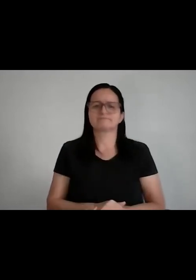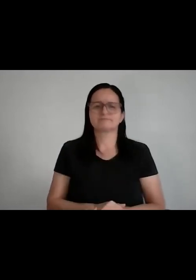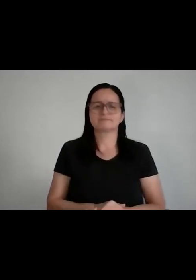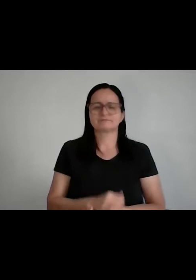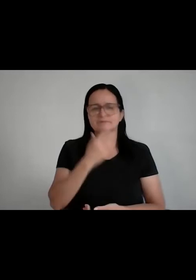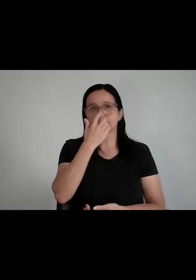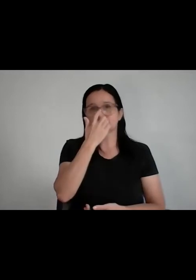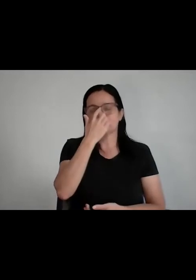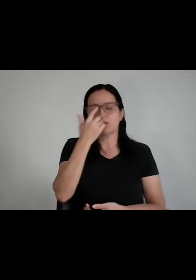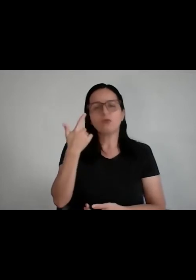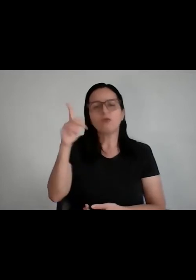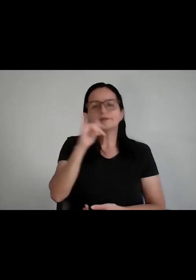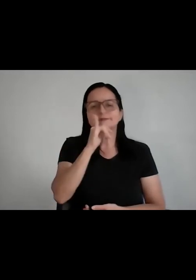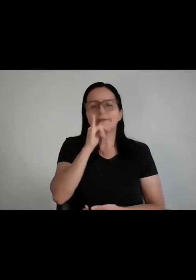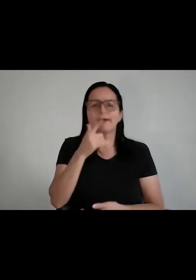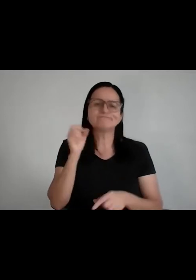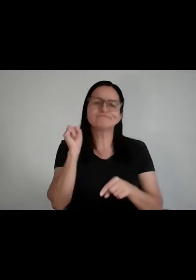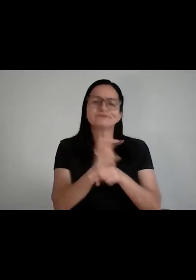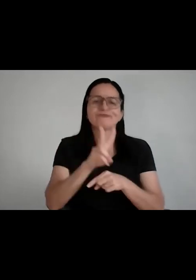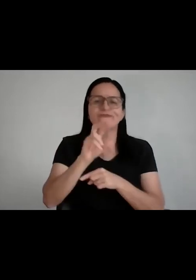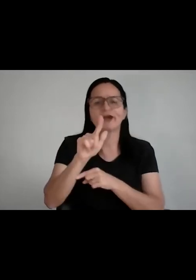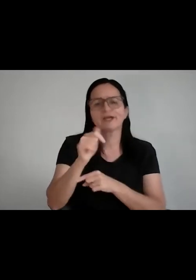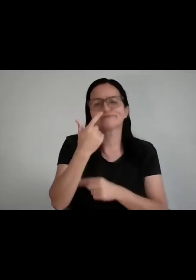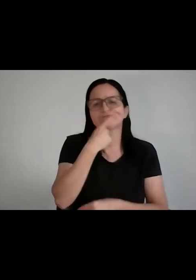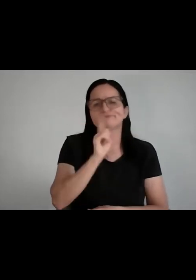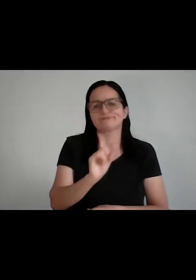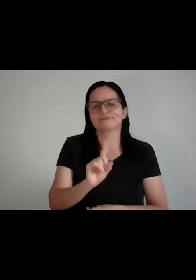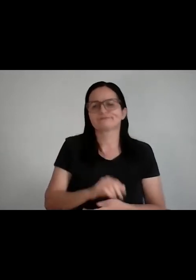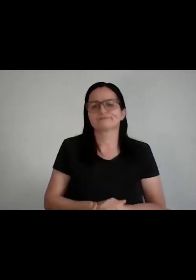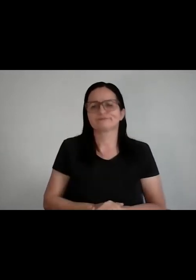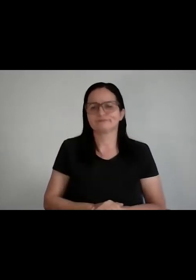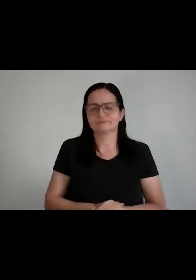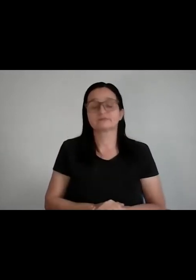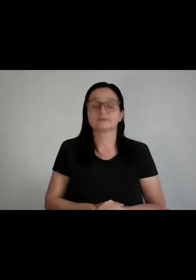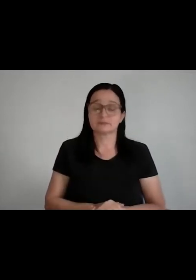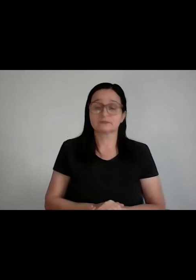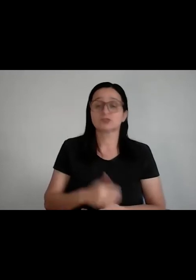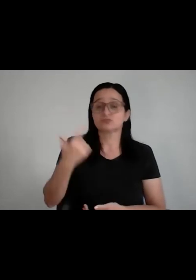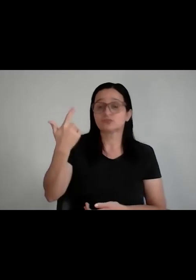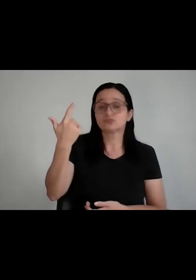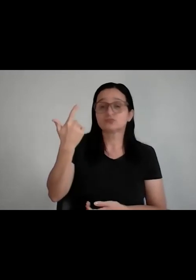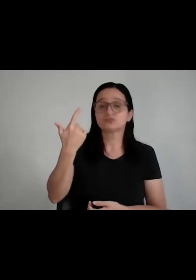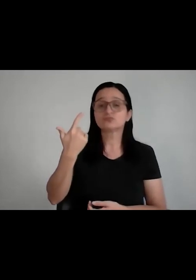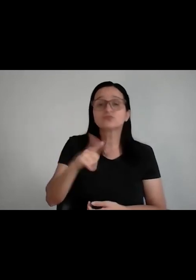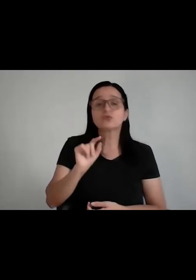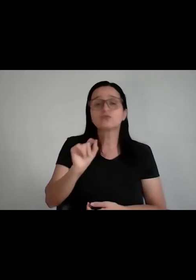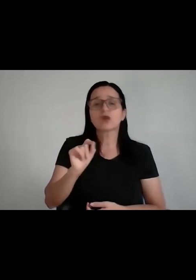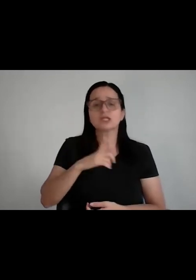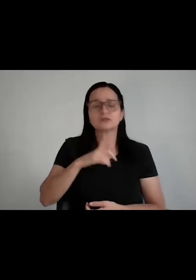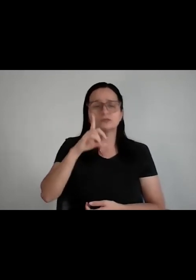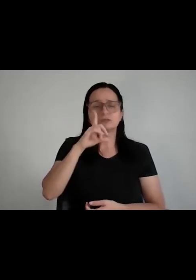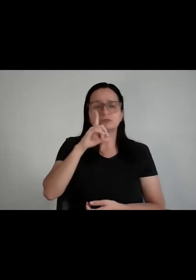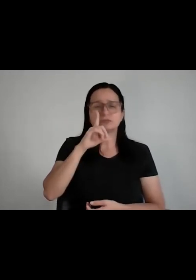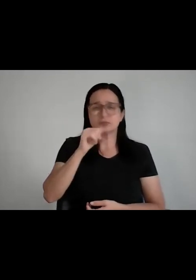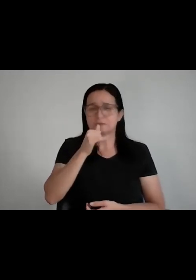Leisa, eu não consigo acessar as vagas, bom, aí, cara, de novo, o você faz durante todo o dia, inclusive de meia-noite às seis,